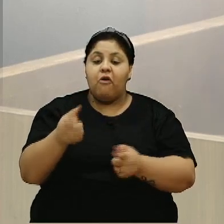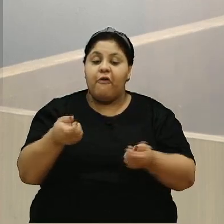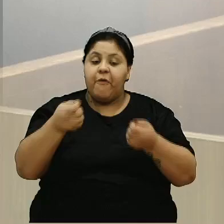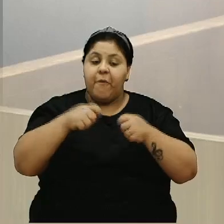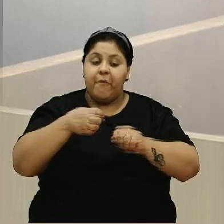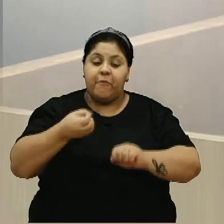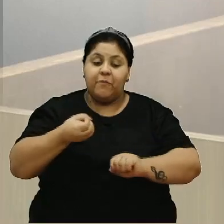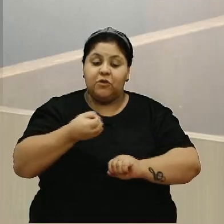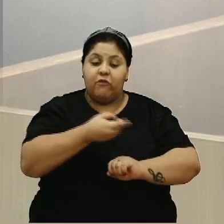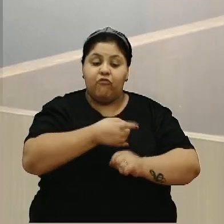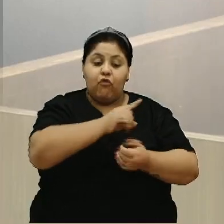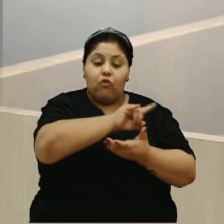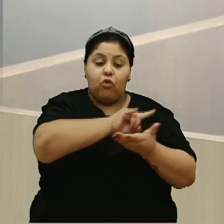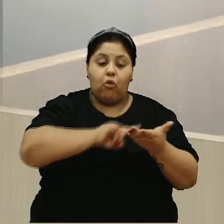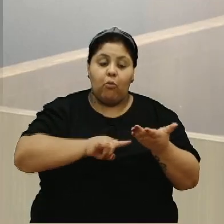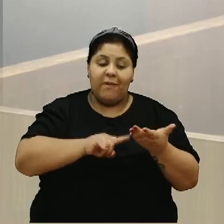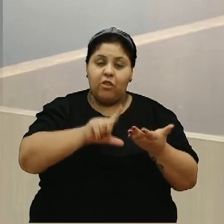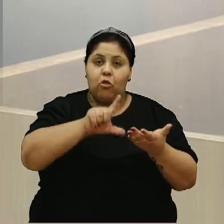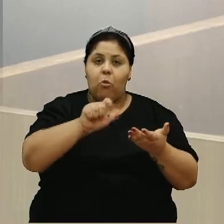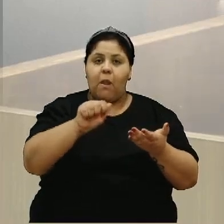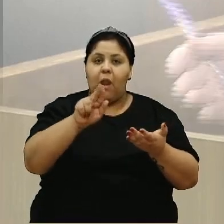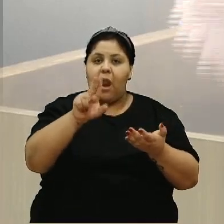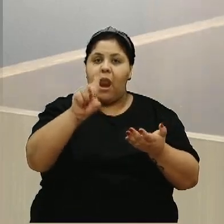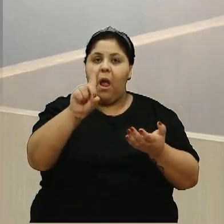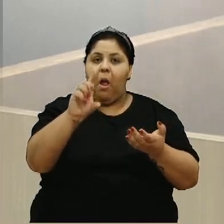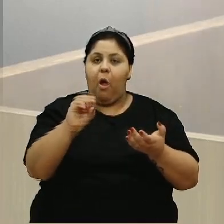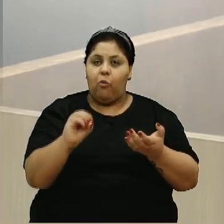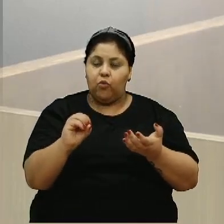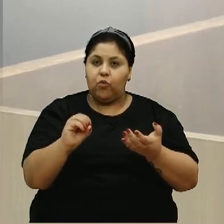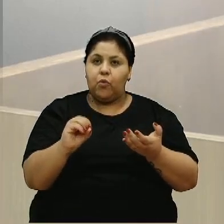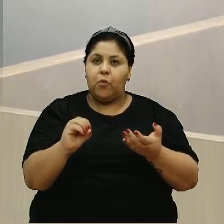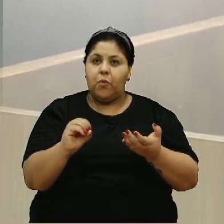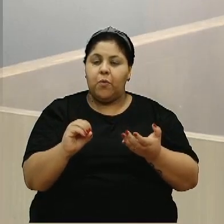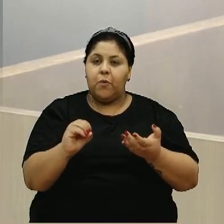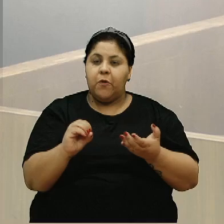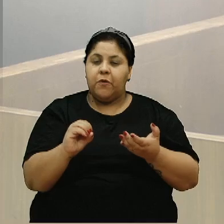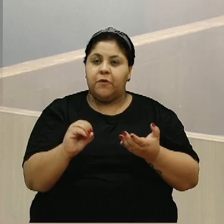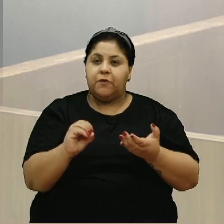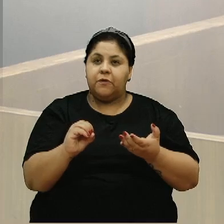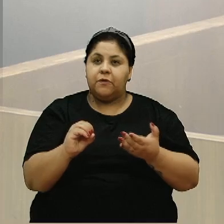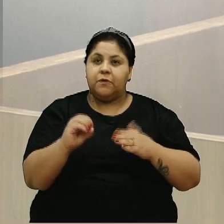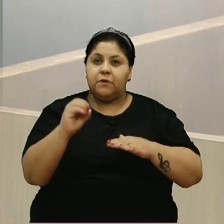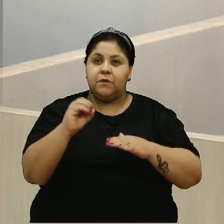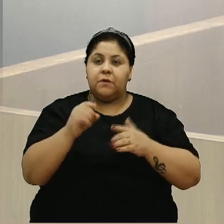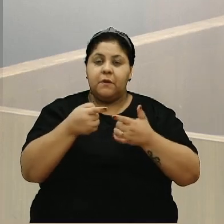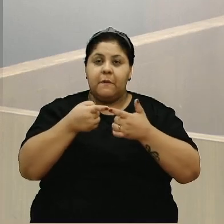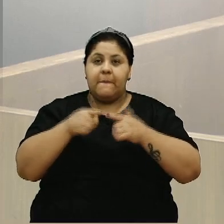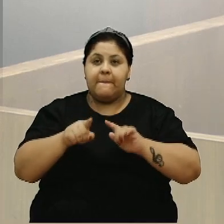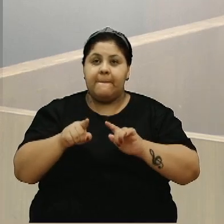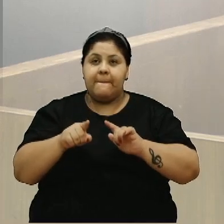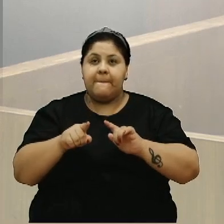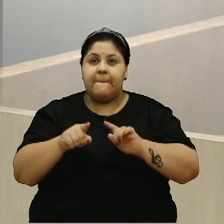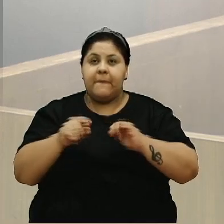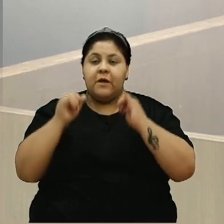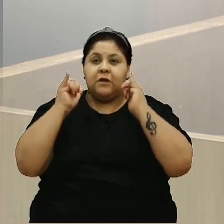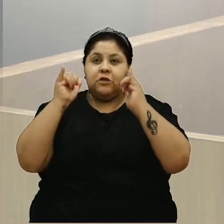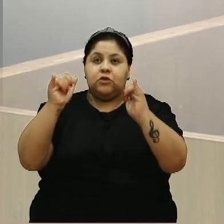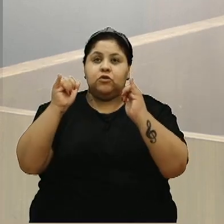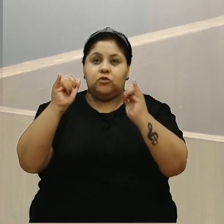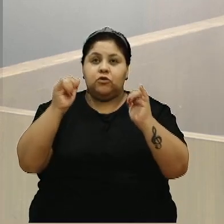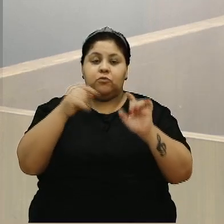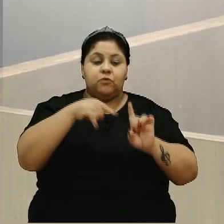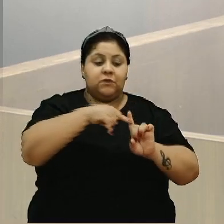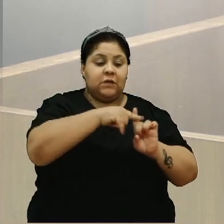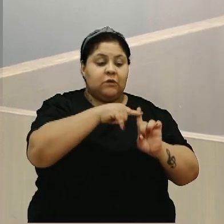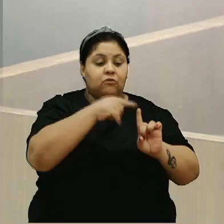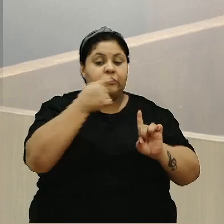novo laudo, mas que o ônibus da Cruz Vermelha iria fazer o atendimento por alguns dias